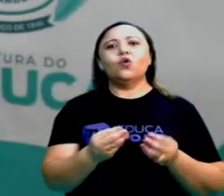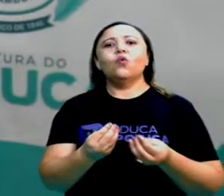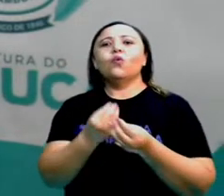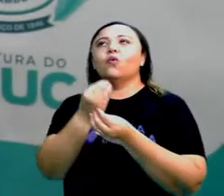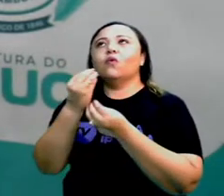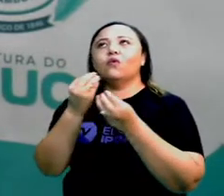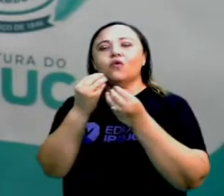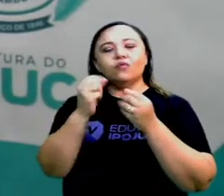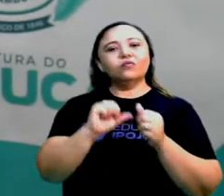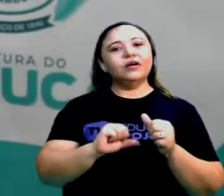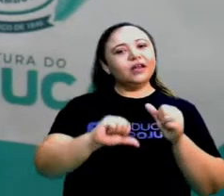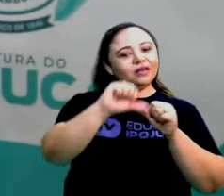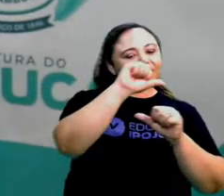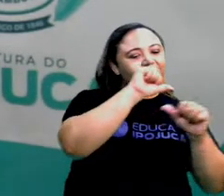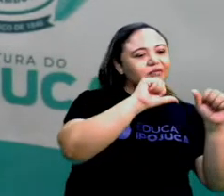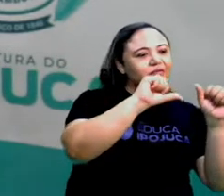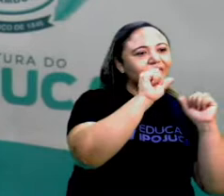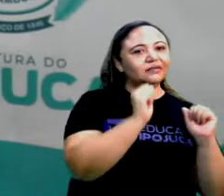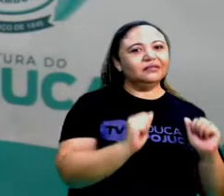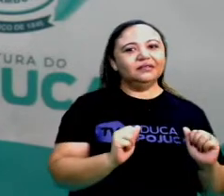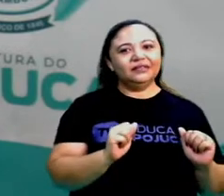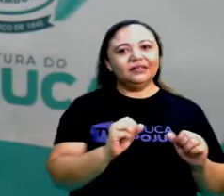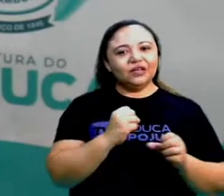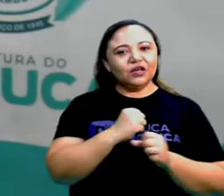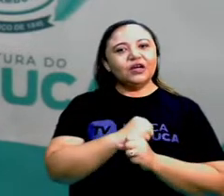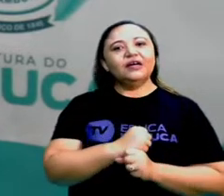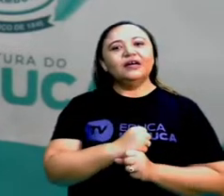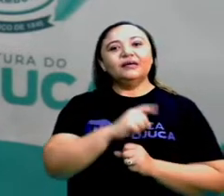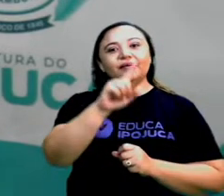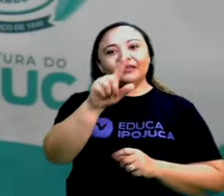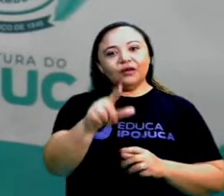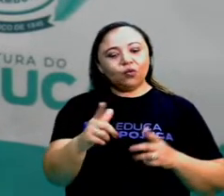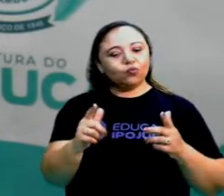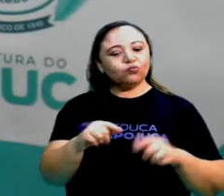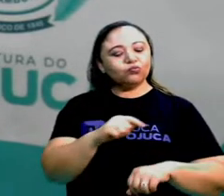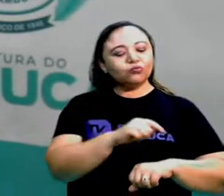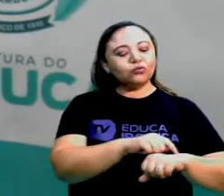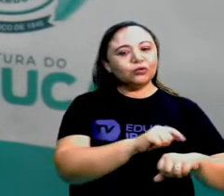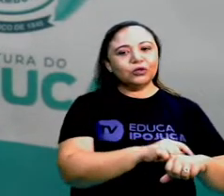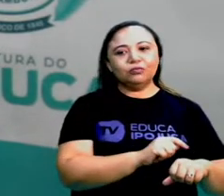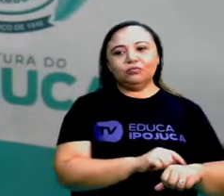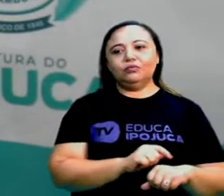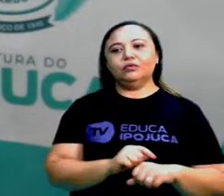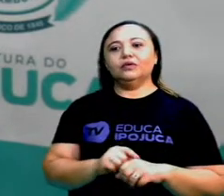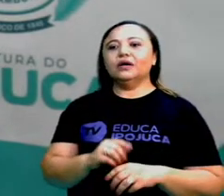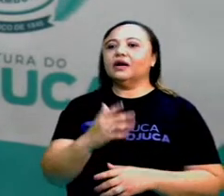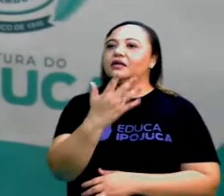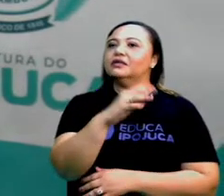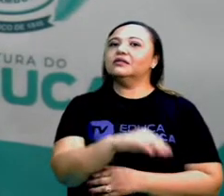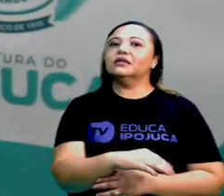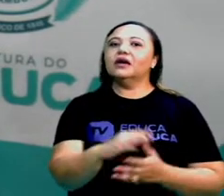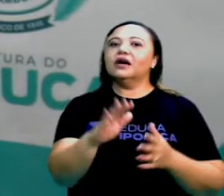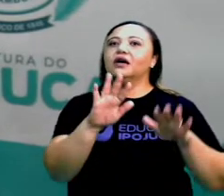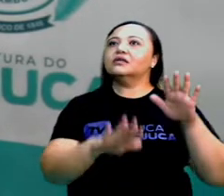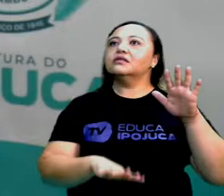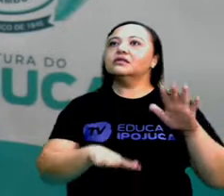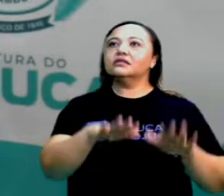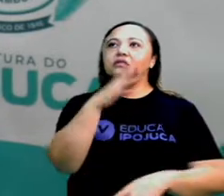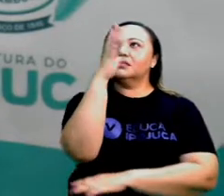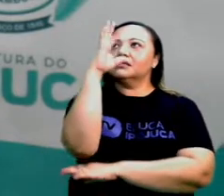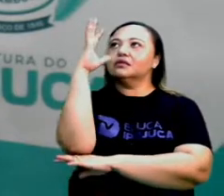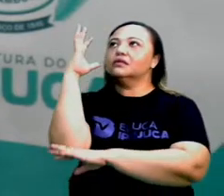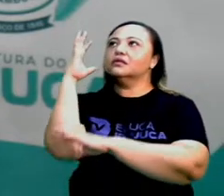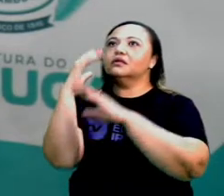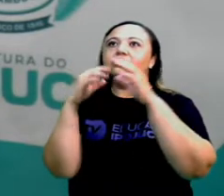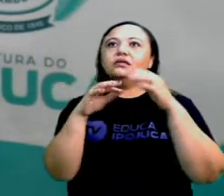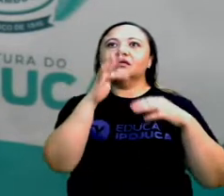Por que muda a época? Já pararam para pensar nisso? Às vezes as árvores estão cheias de flores, às vezes é a época das